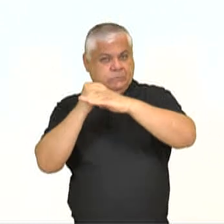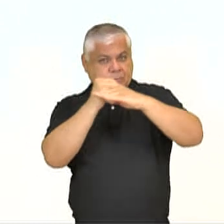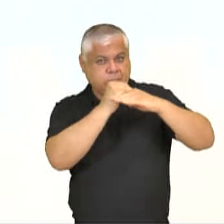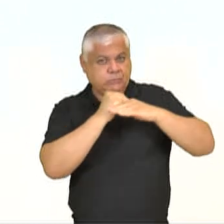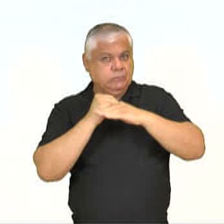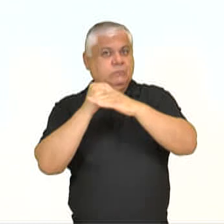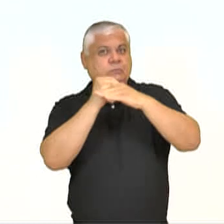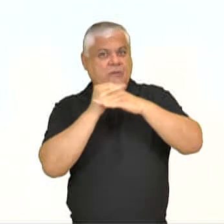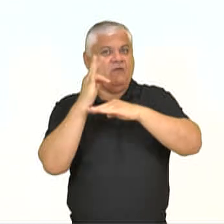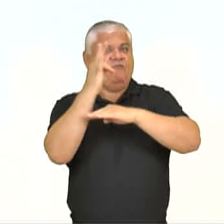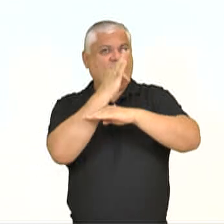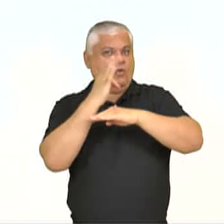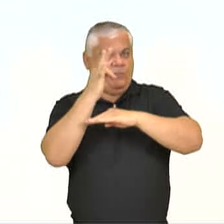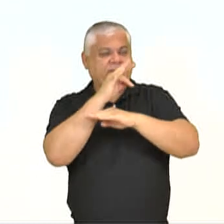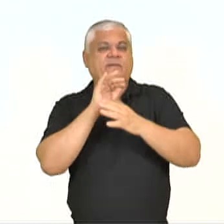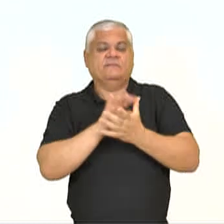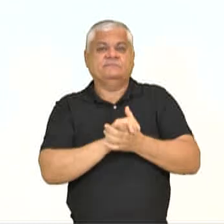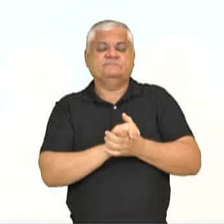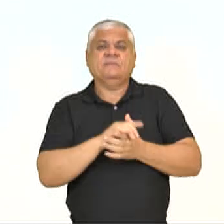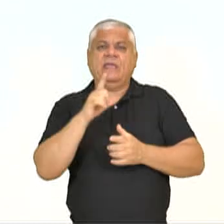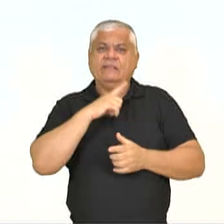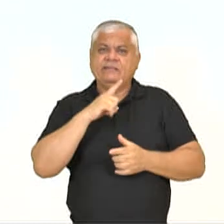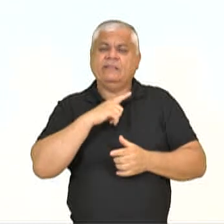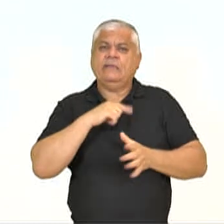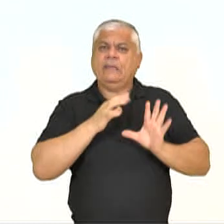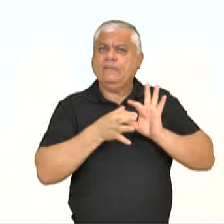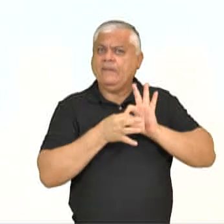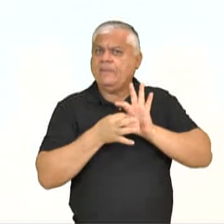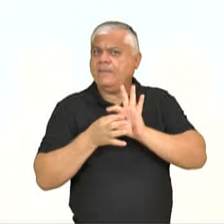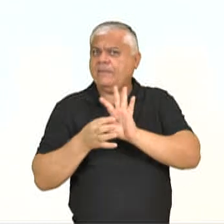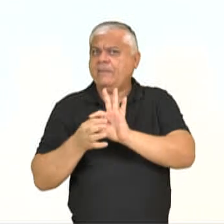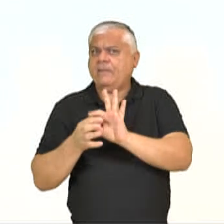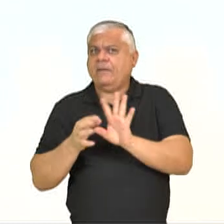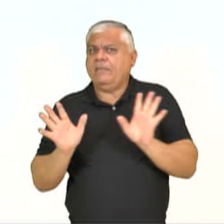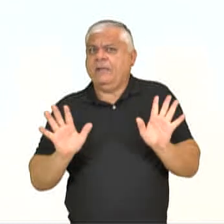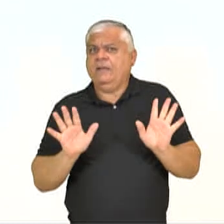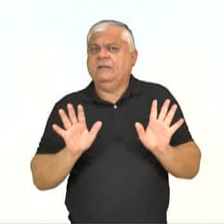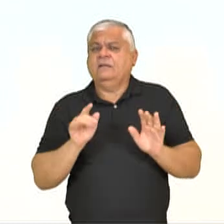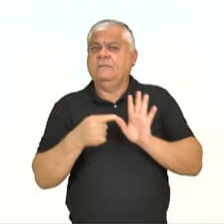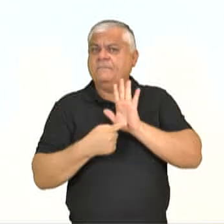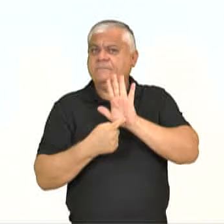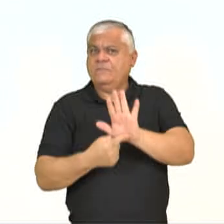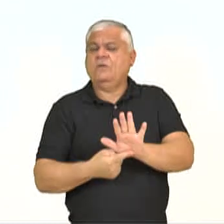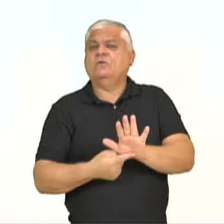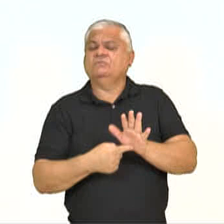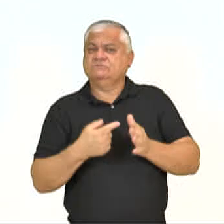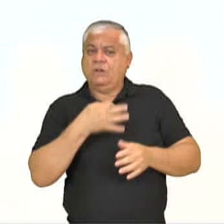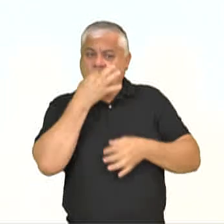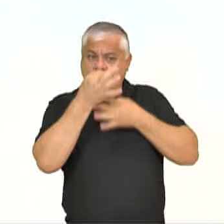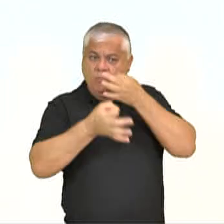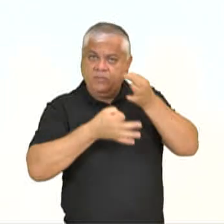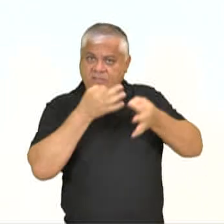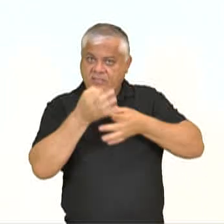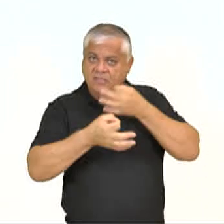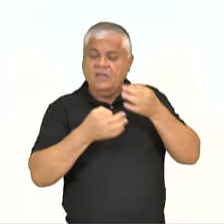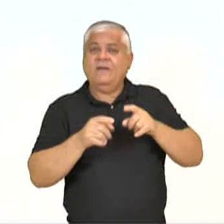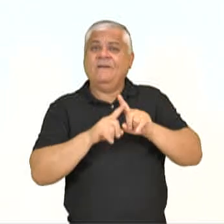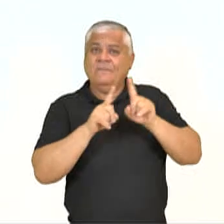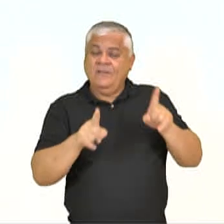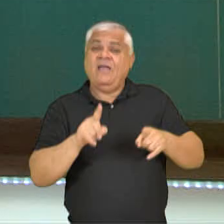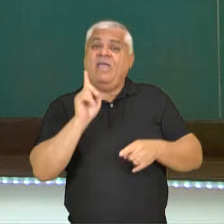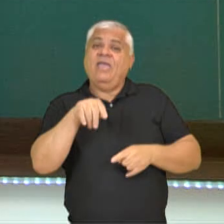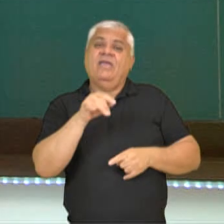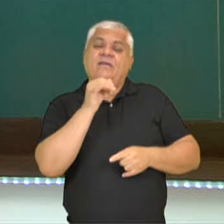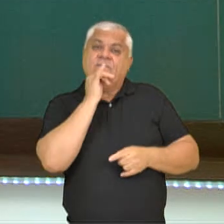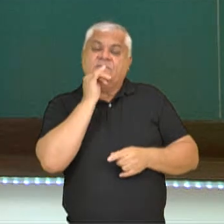culta, com argumentação impessoal. Então apresenta aqui o seu ponto de vista, a argumentação é